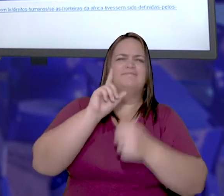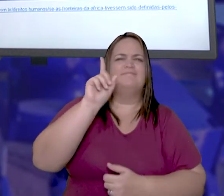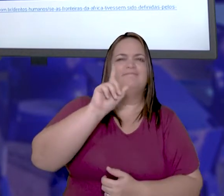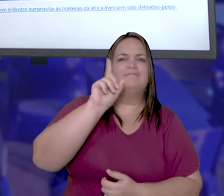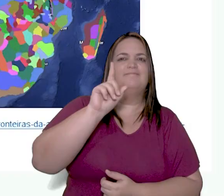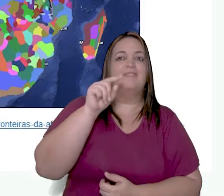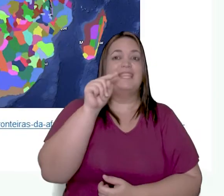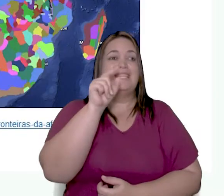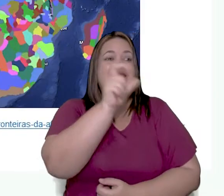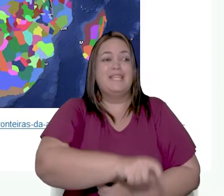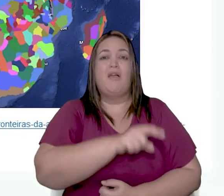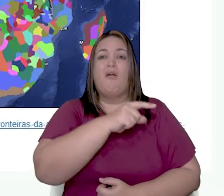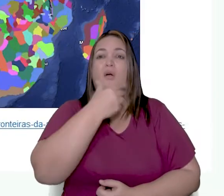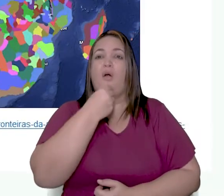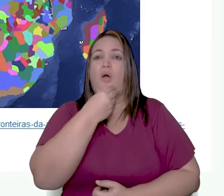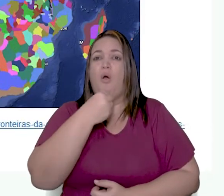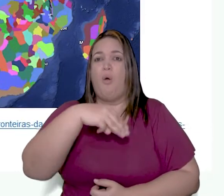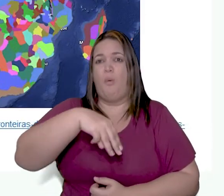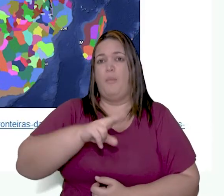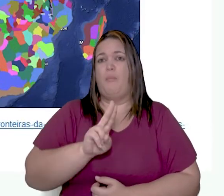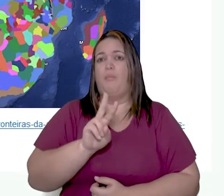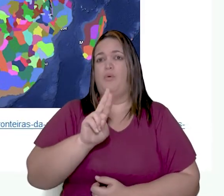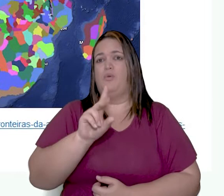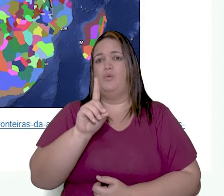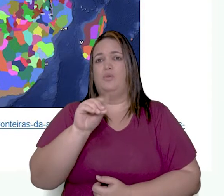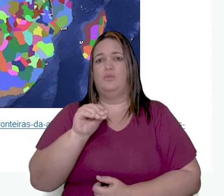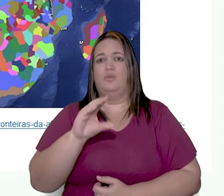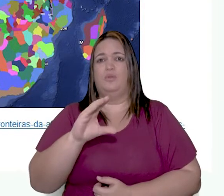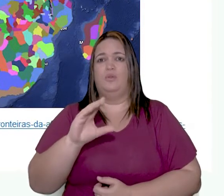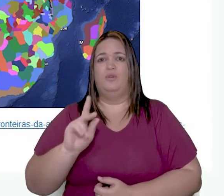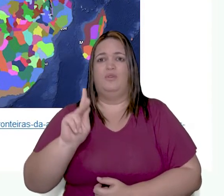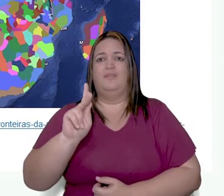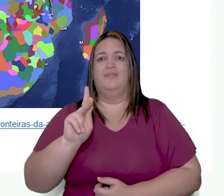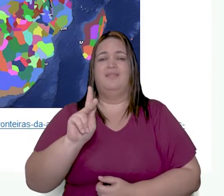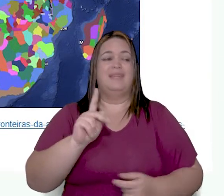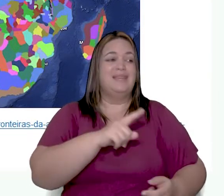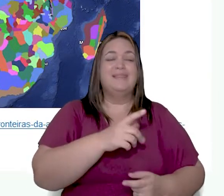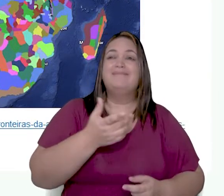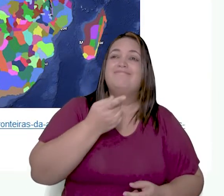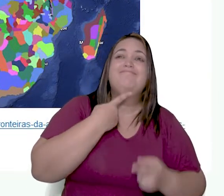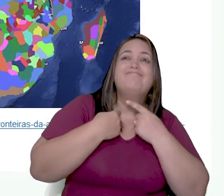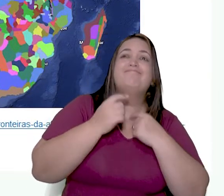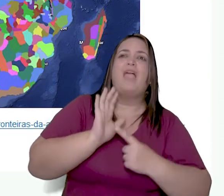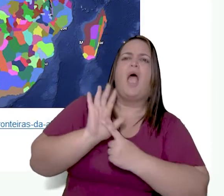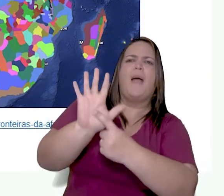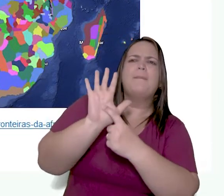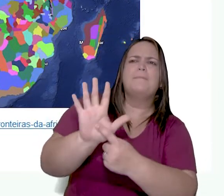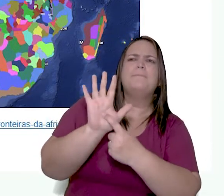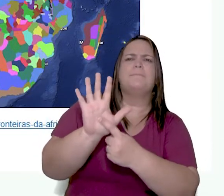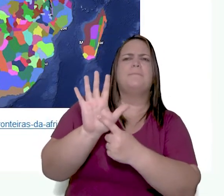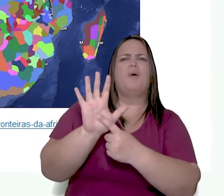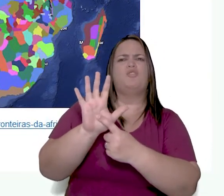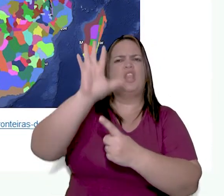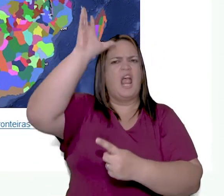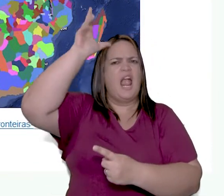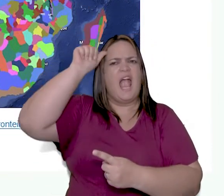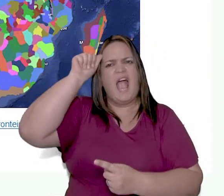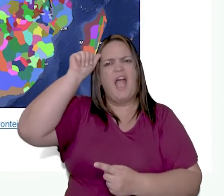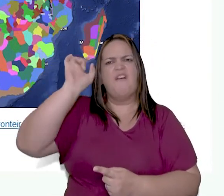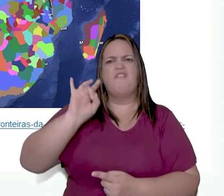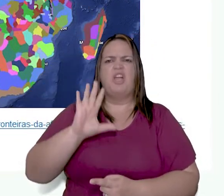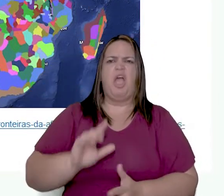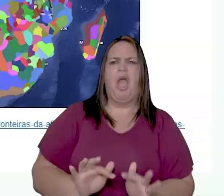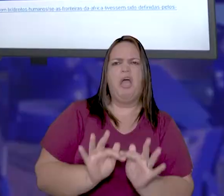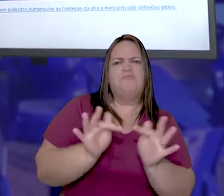traçado que esse continente apresenta. Na verdade, Mordock quis mostrar ao mundo que a